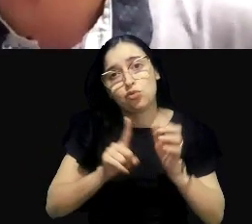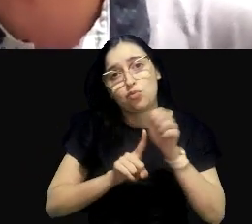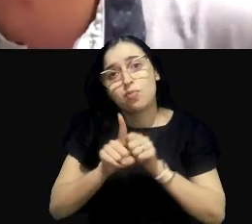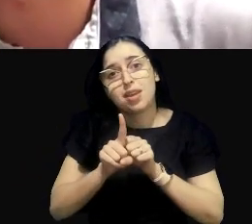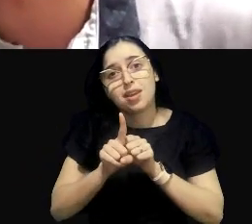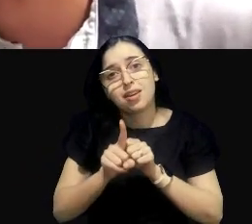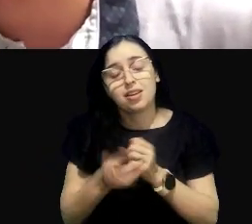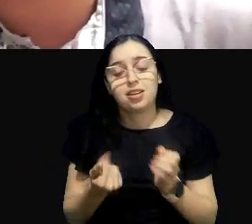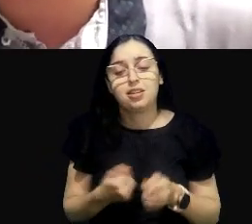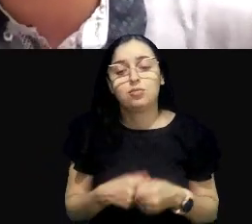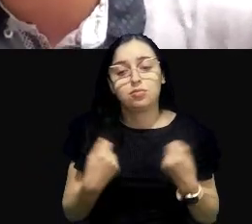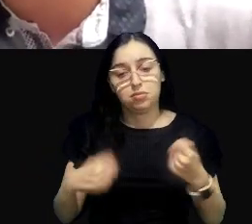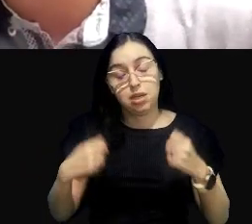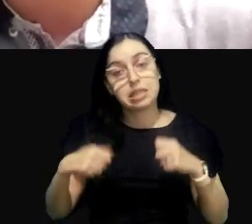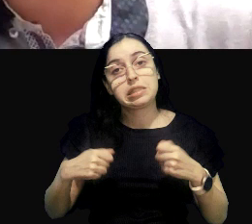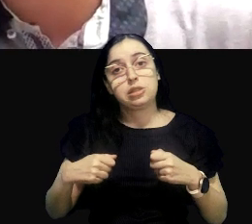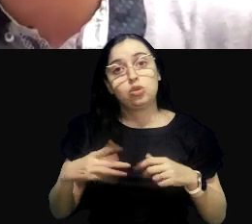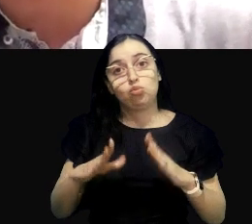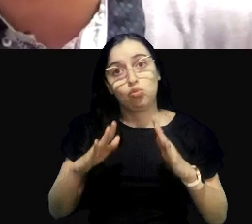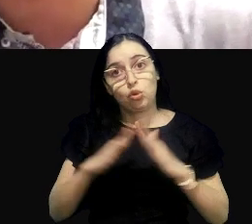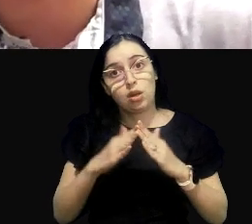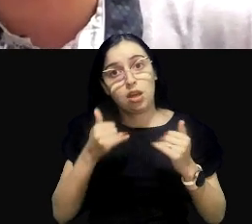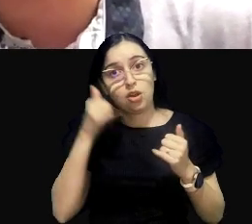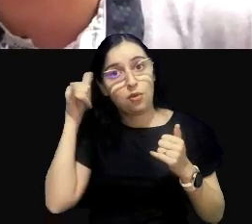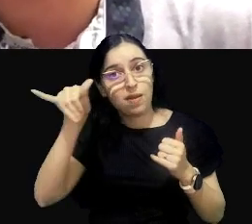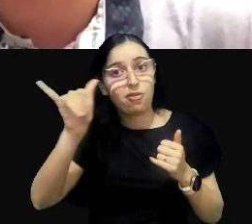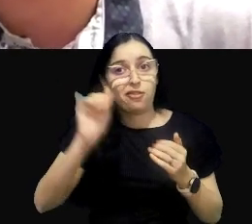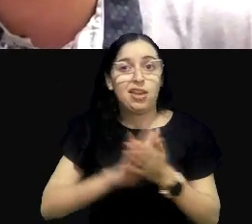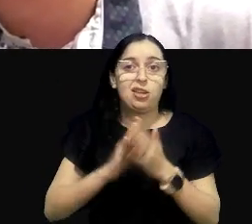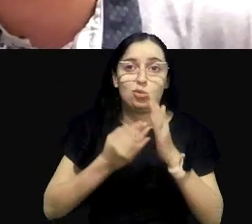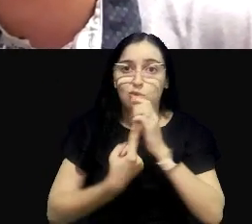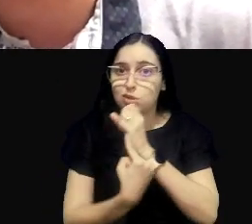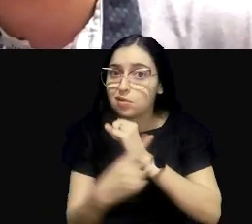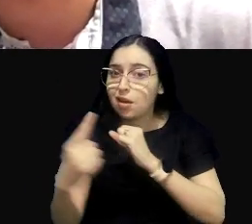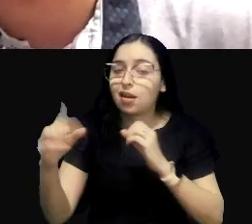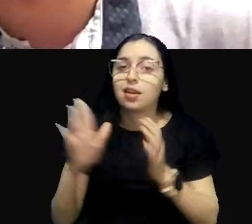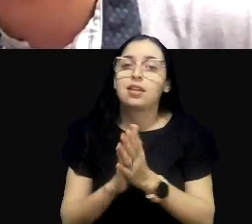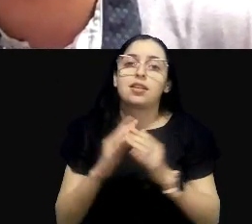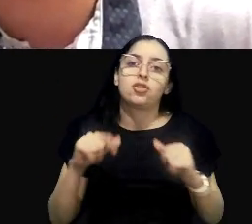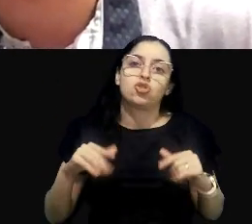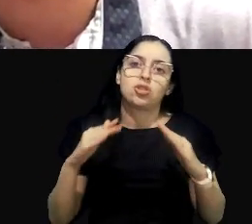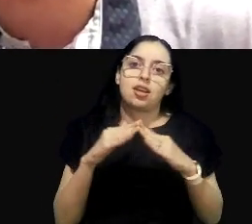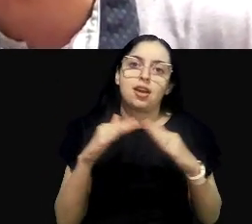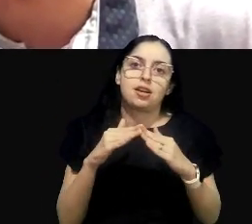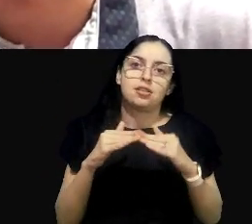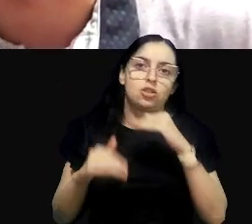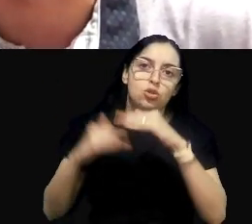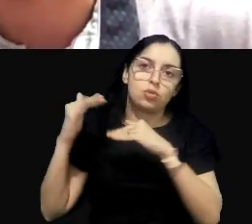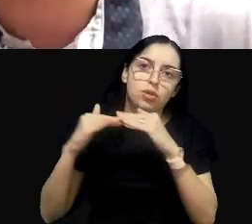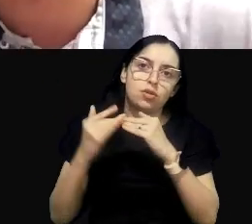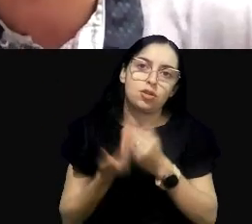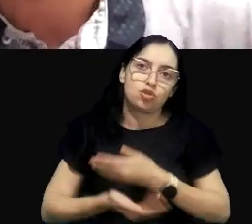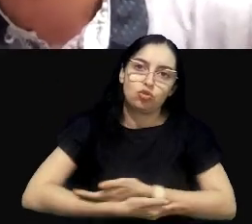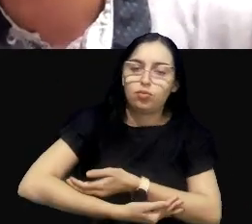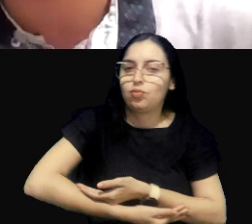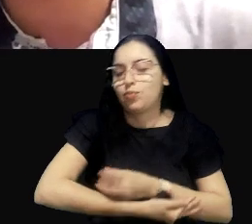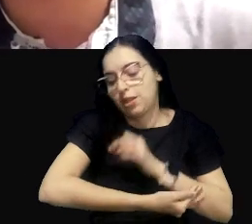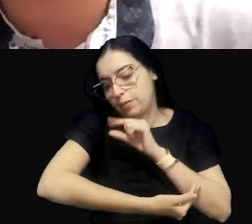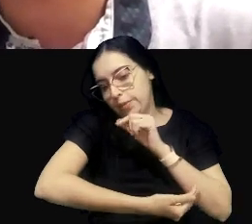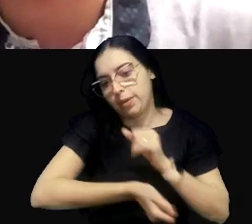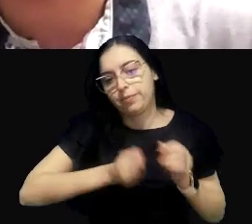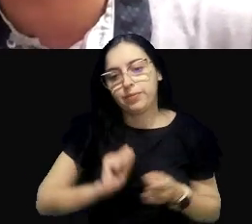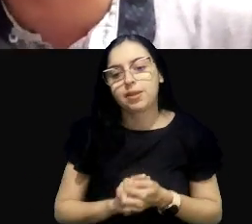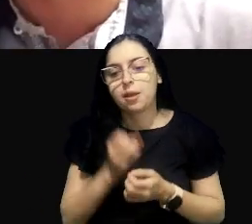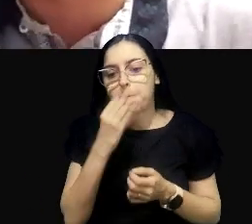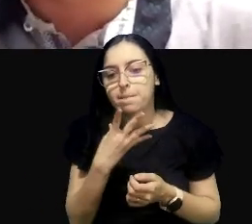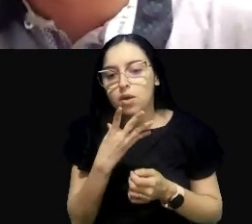Então, eu realmente tenho evitado me afastar daqui de São Carlos nesse período que ela é tão pequenininha, né? Então, que bom que a